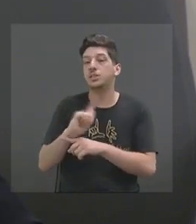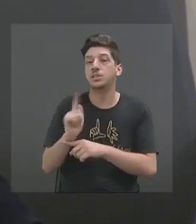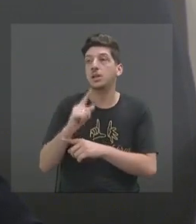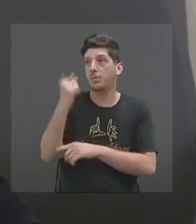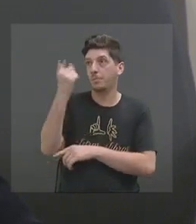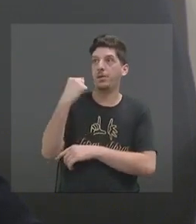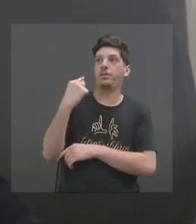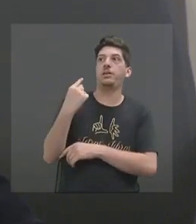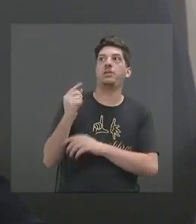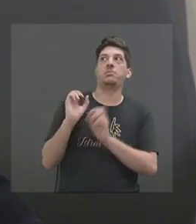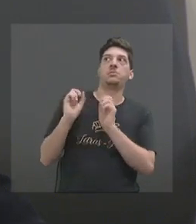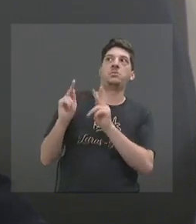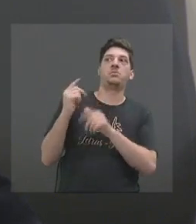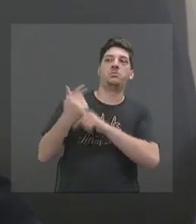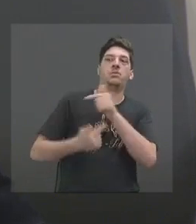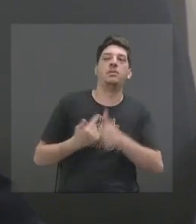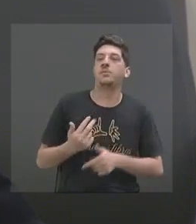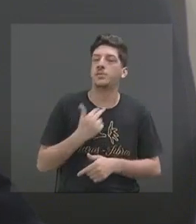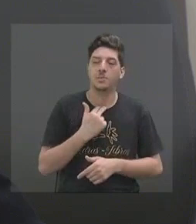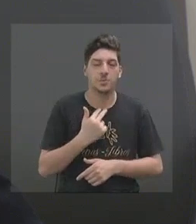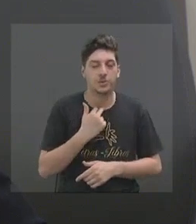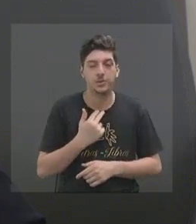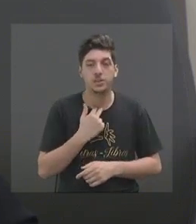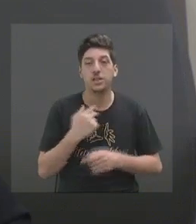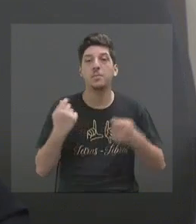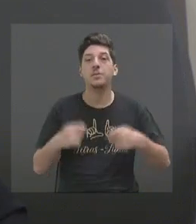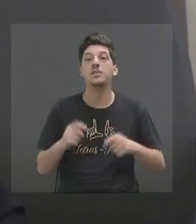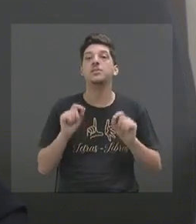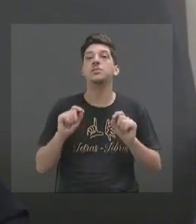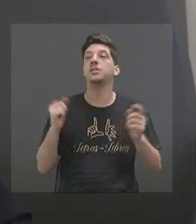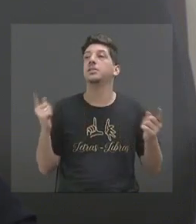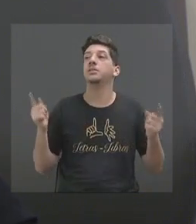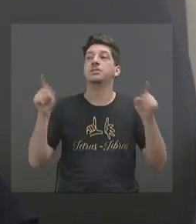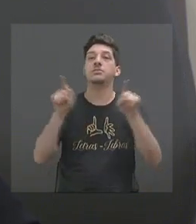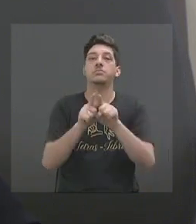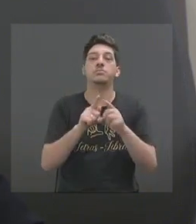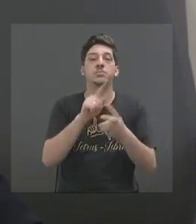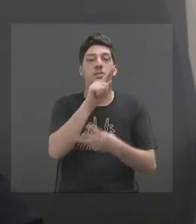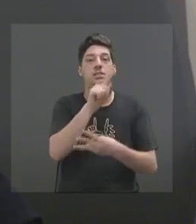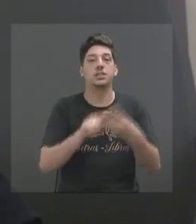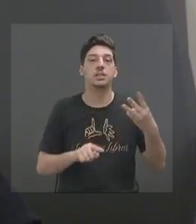o que a gente ia falar, e sim, uma conciliação desses três